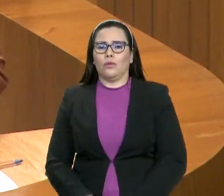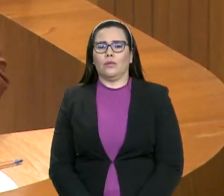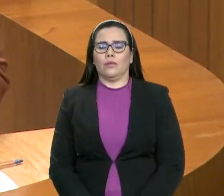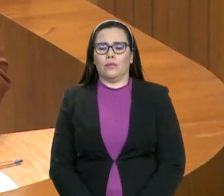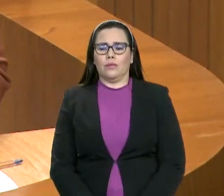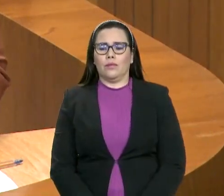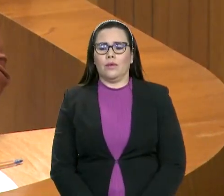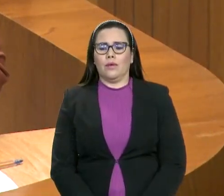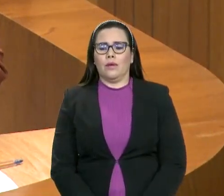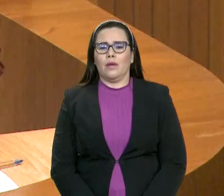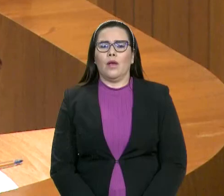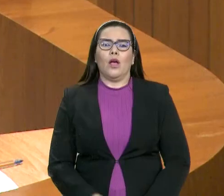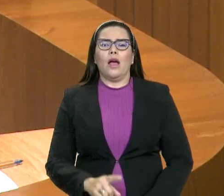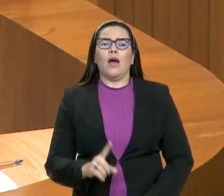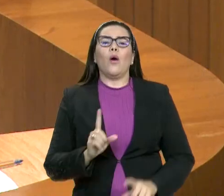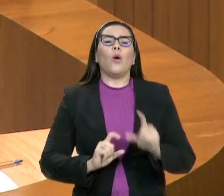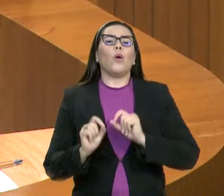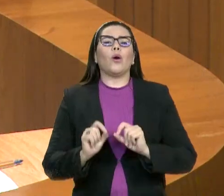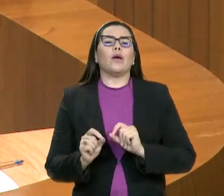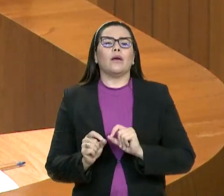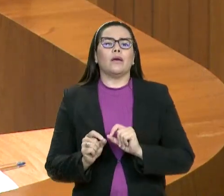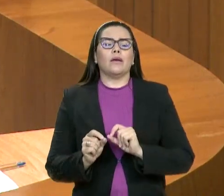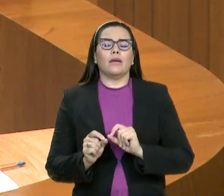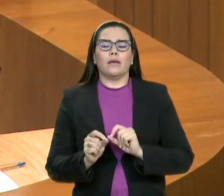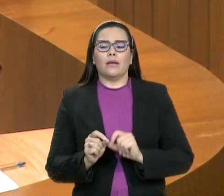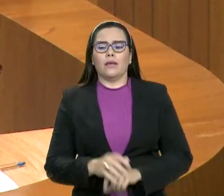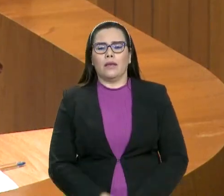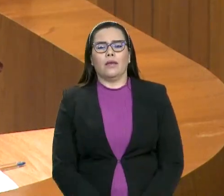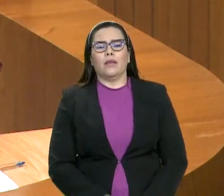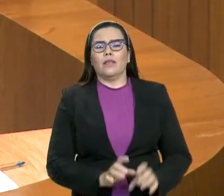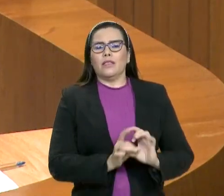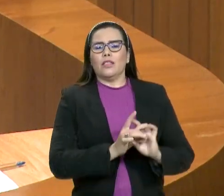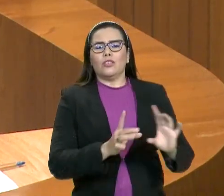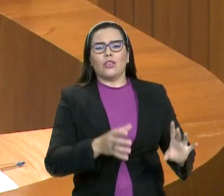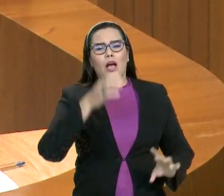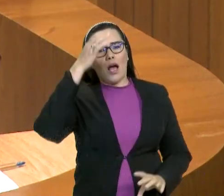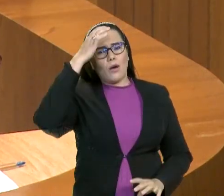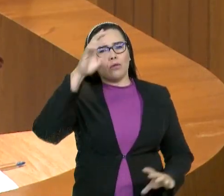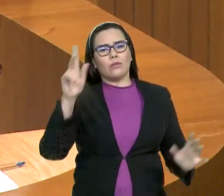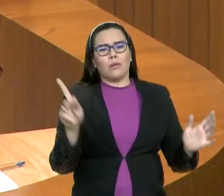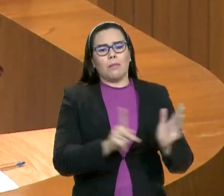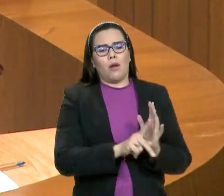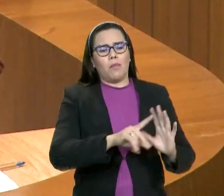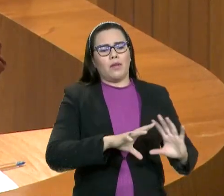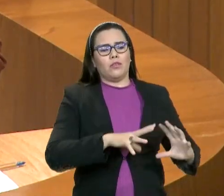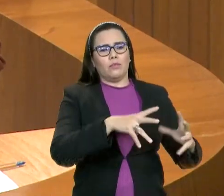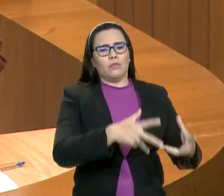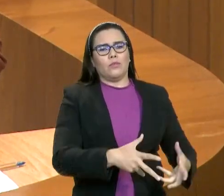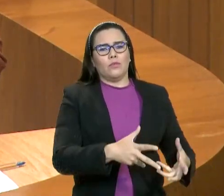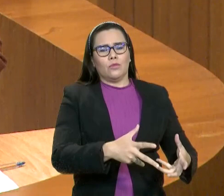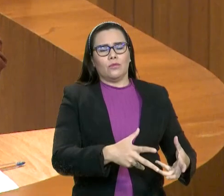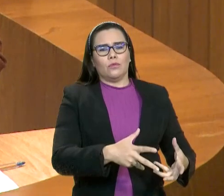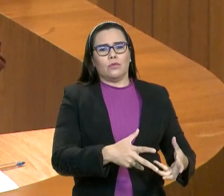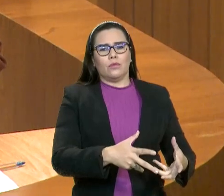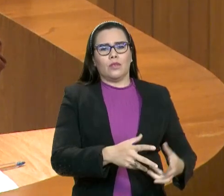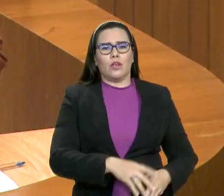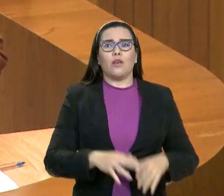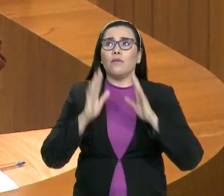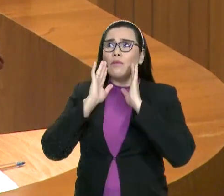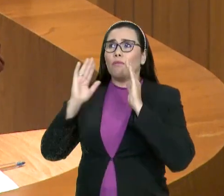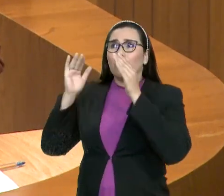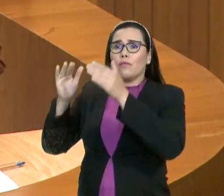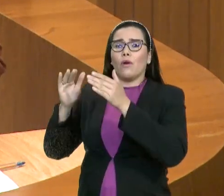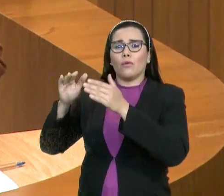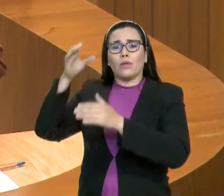vivermos a cultura de nossa pátria eterna, os céus celestiais onde Deus está.